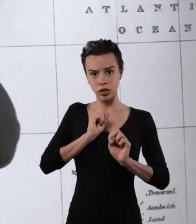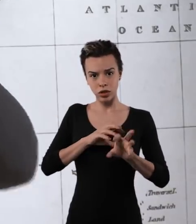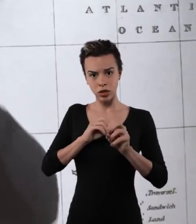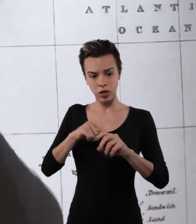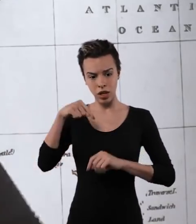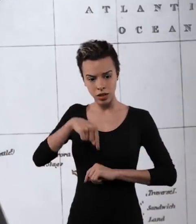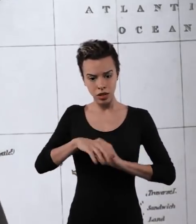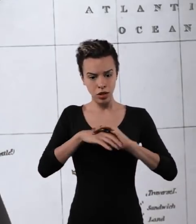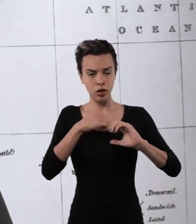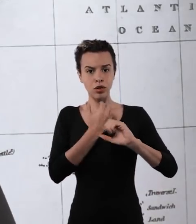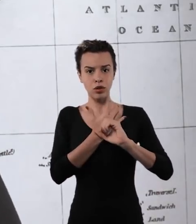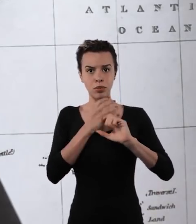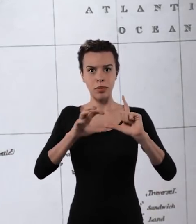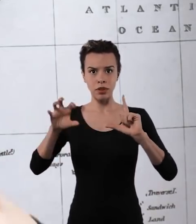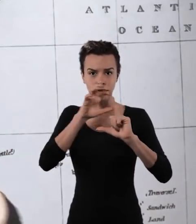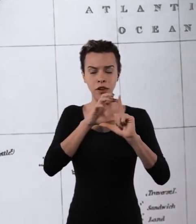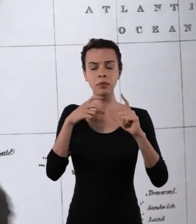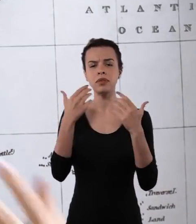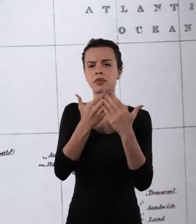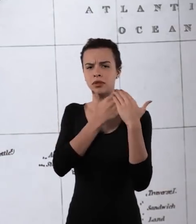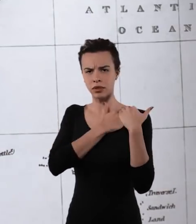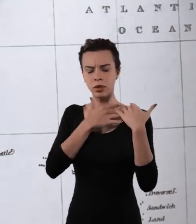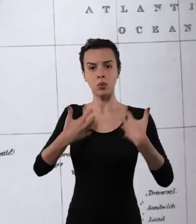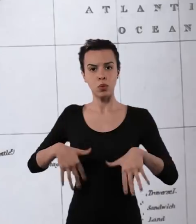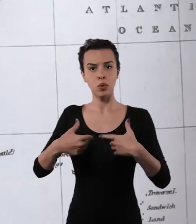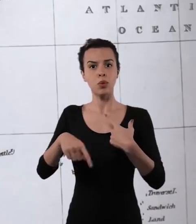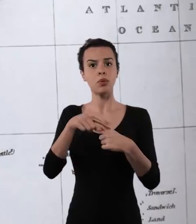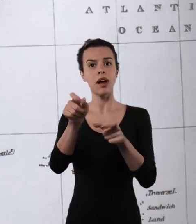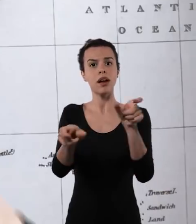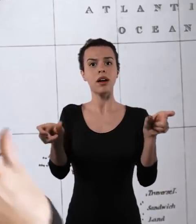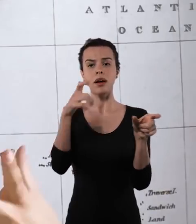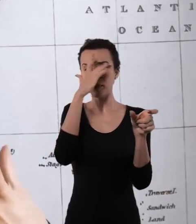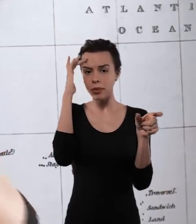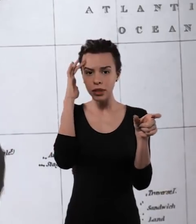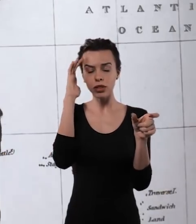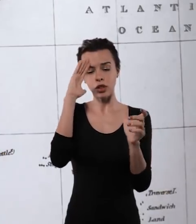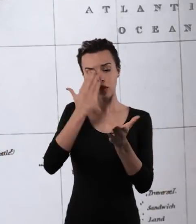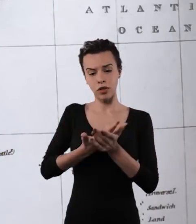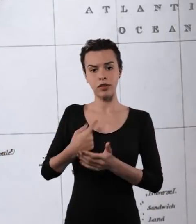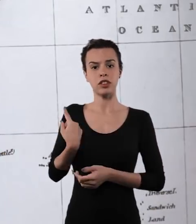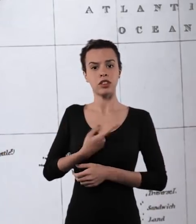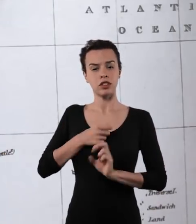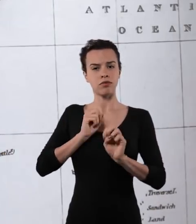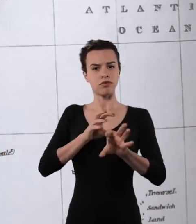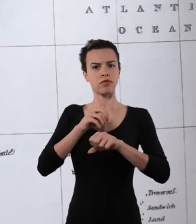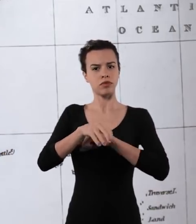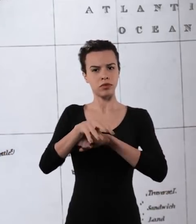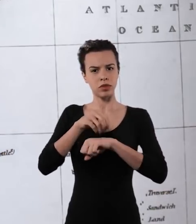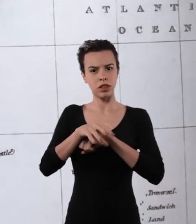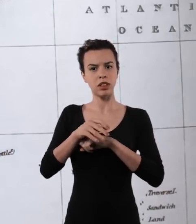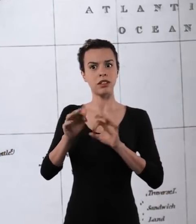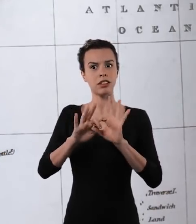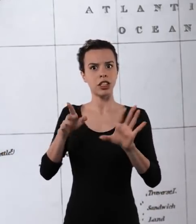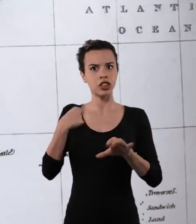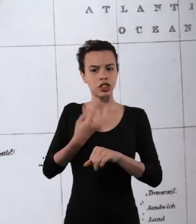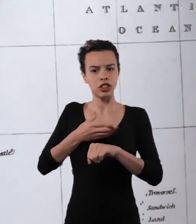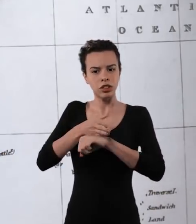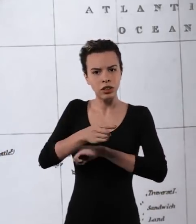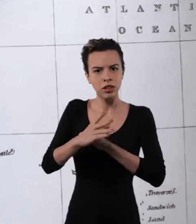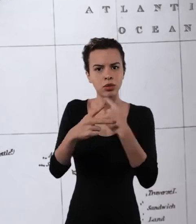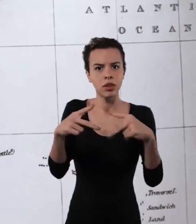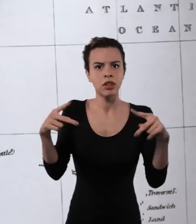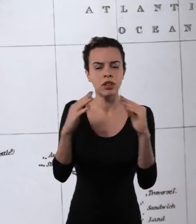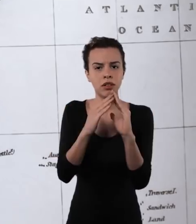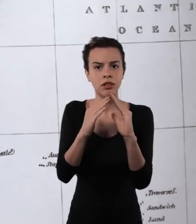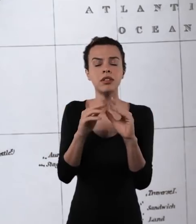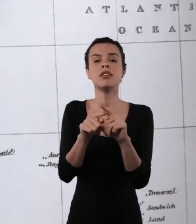educadores, que estamos aqui na plataforma, a gente tem uma responsabilidade muito grande, porque são pessoas que estão confiando na gente, que estão deixando que a gente entre na casa